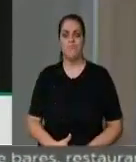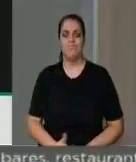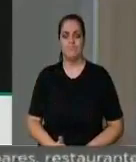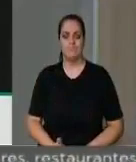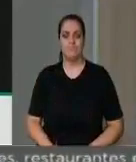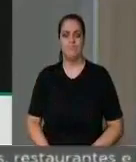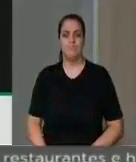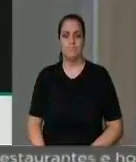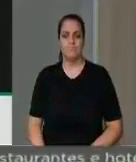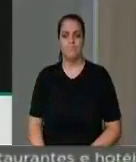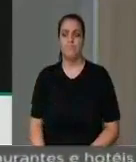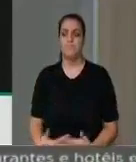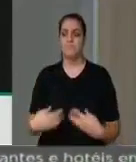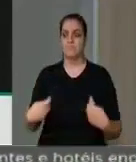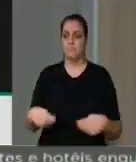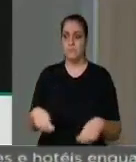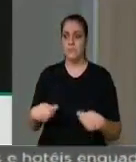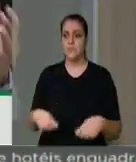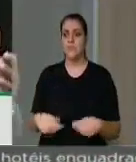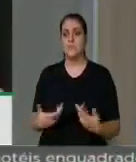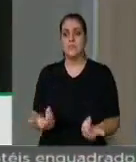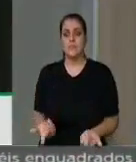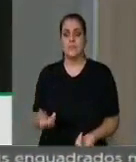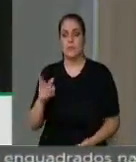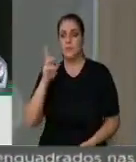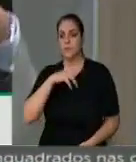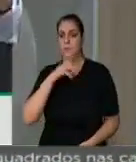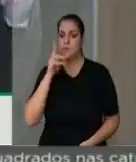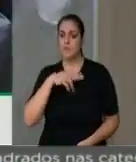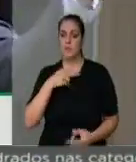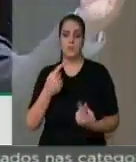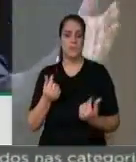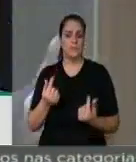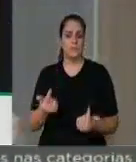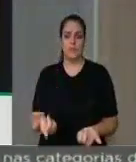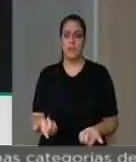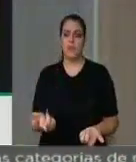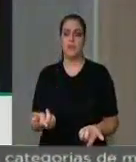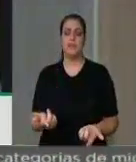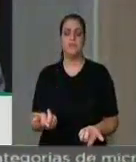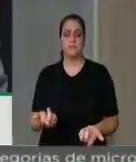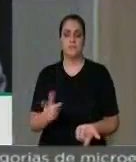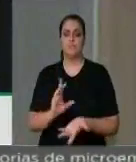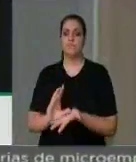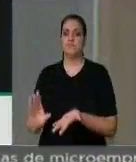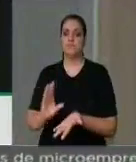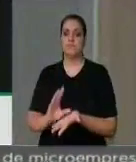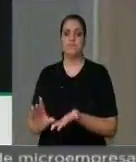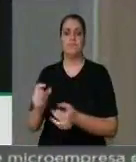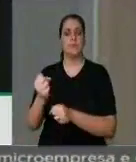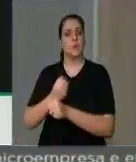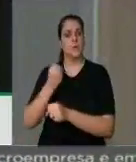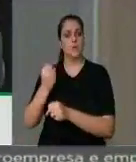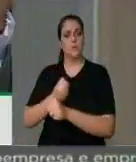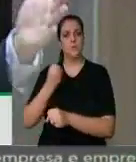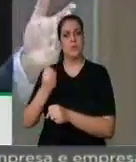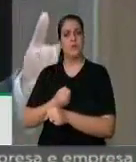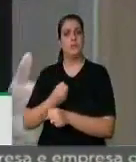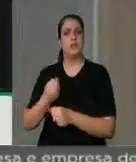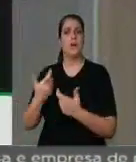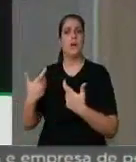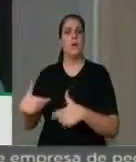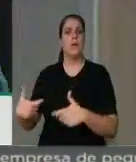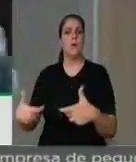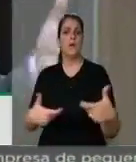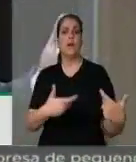recursos não só para as medidas emergenciais, como a reestruturação e a reconstrução de equipamentos